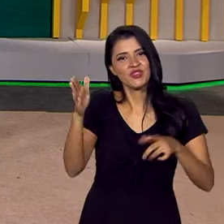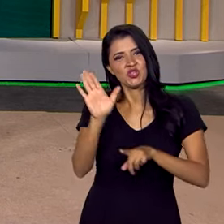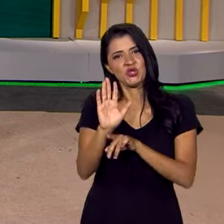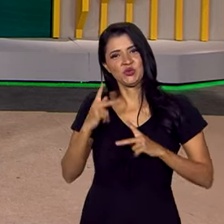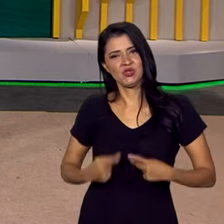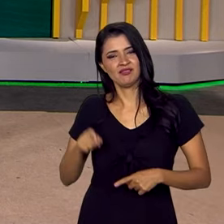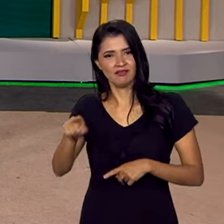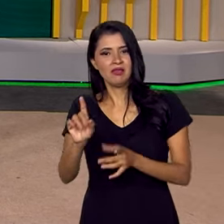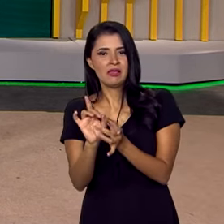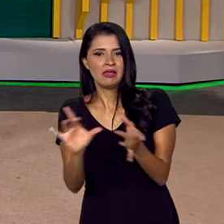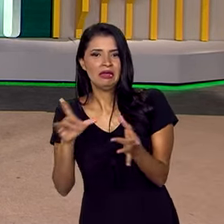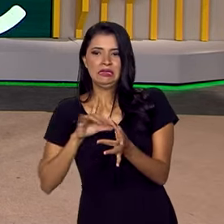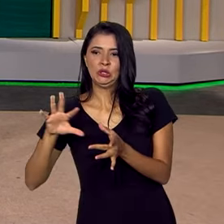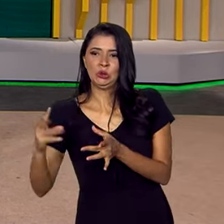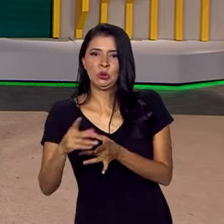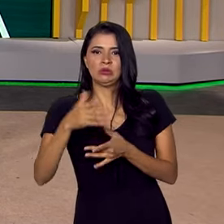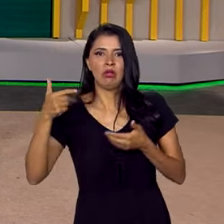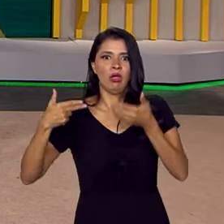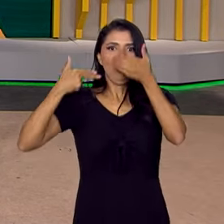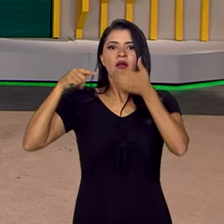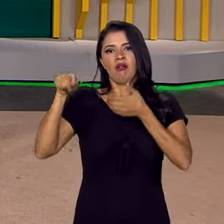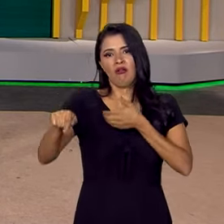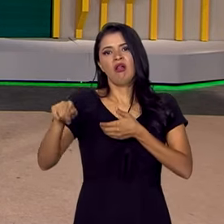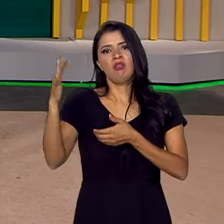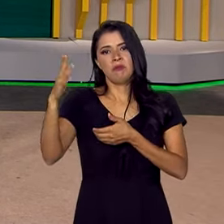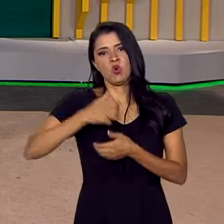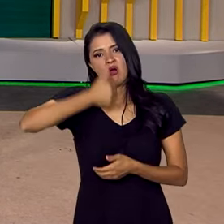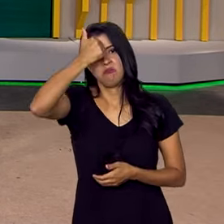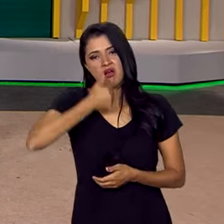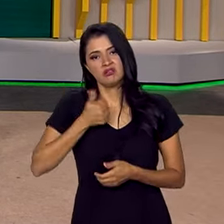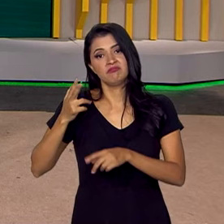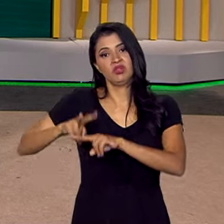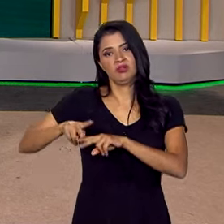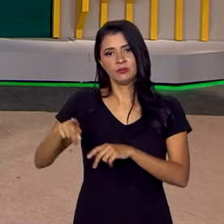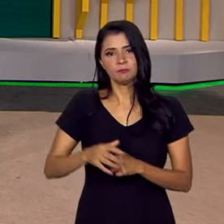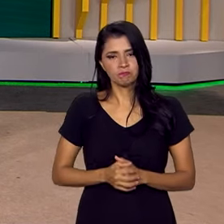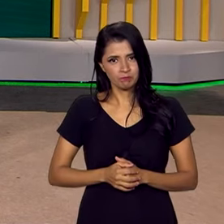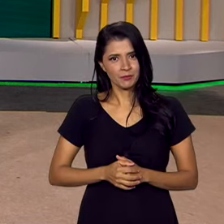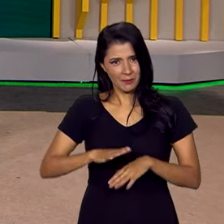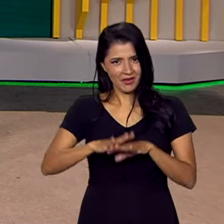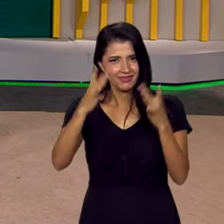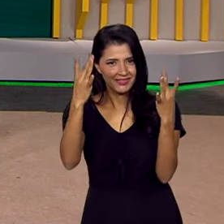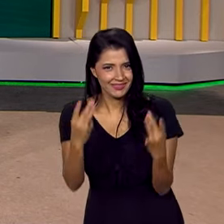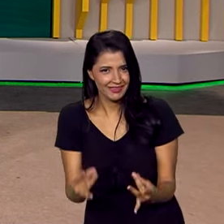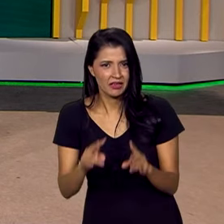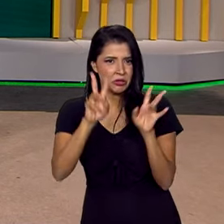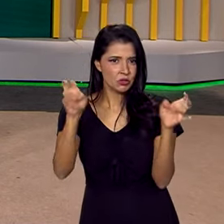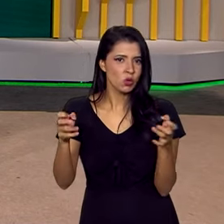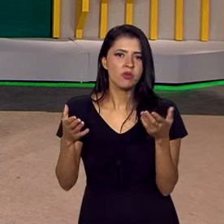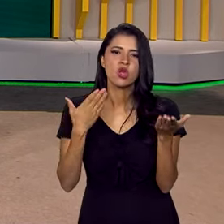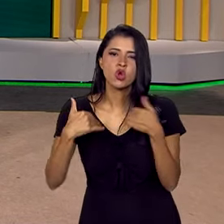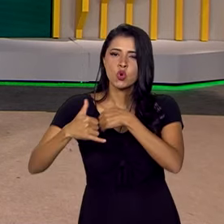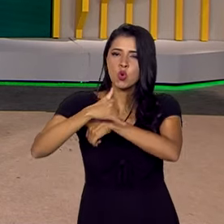humanitária e libertação de todos os reféns que estão nas mãos do Hamas. É isso mesmo. E quem tem mais detalhes sobre o teor dessa